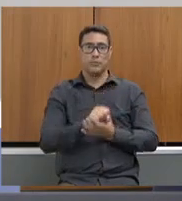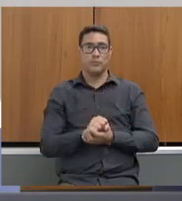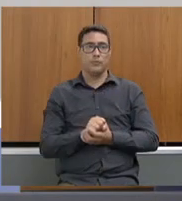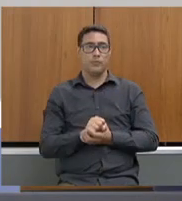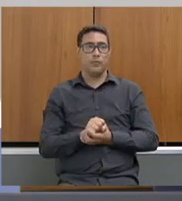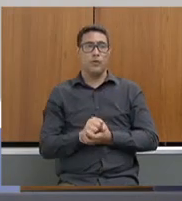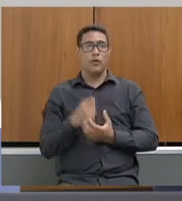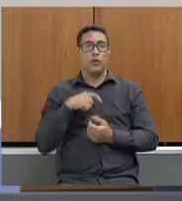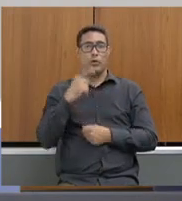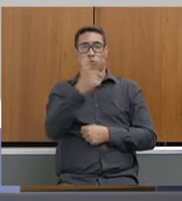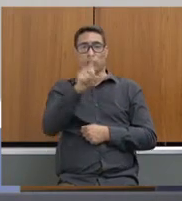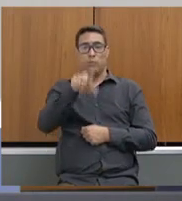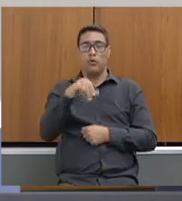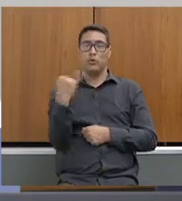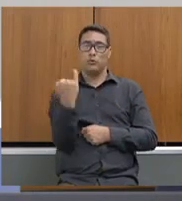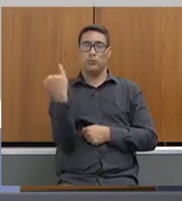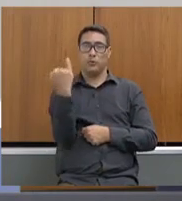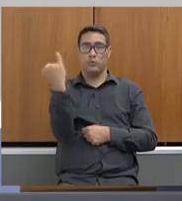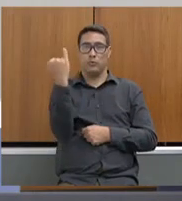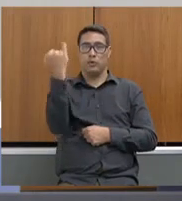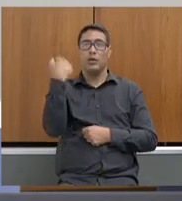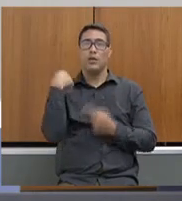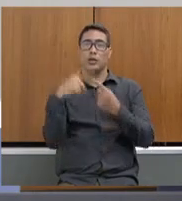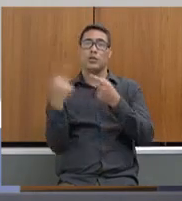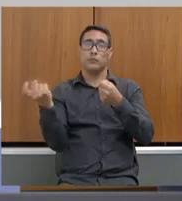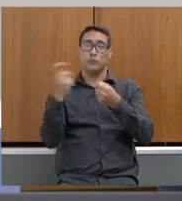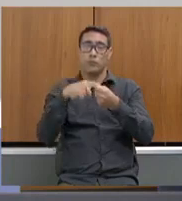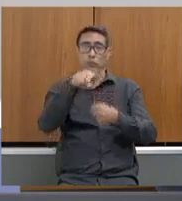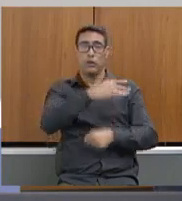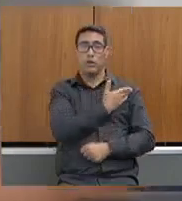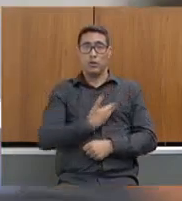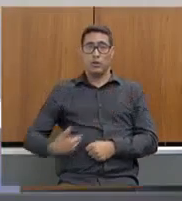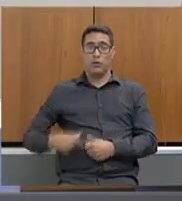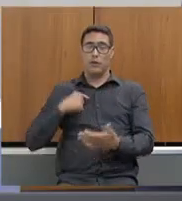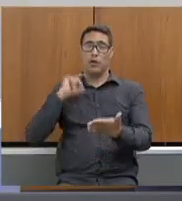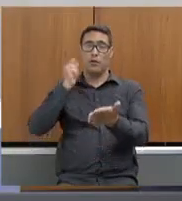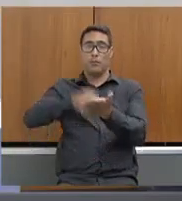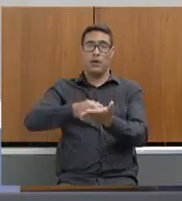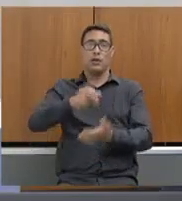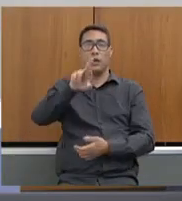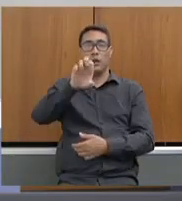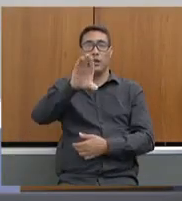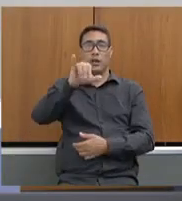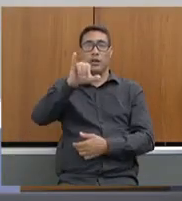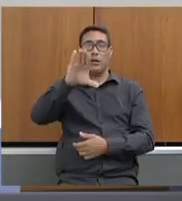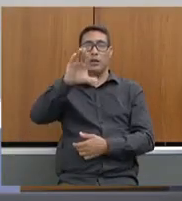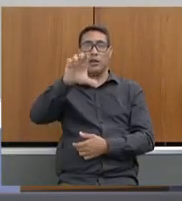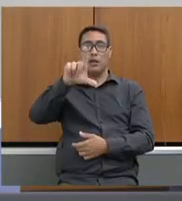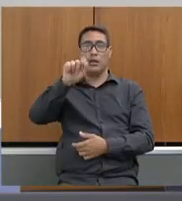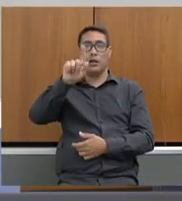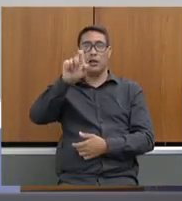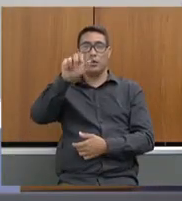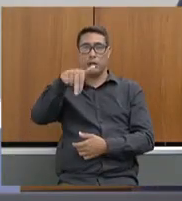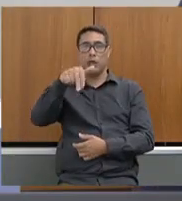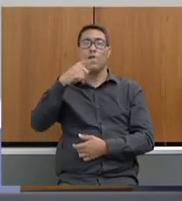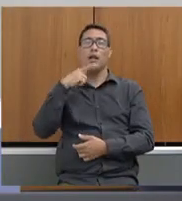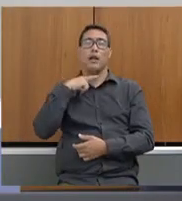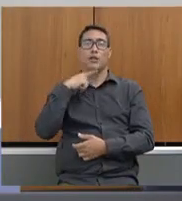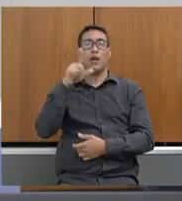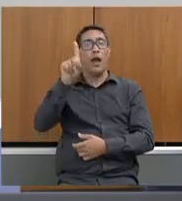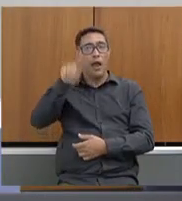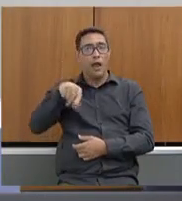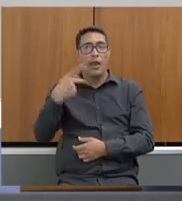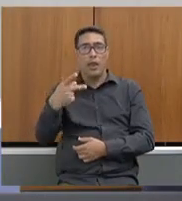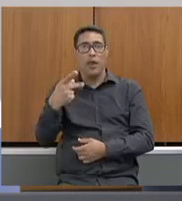Um outro tema importante foi a retomada nesse governo do pagamento da Bolsa Reciclagem. A Bolsa Reciclagem é,